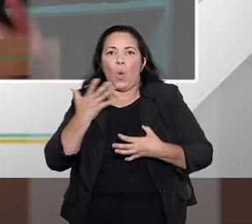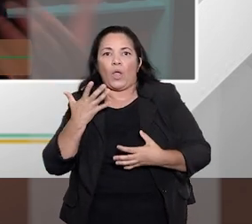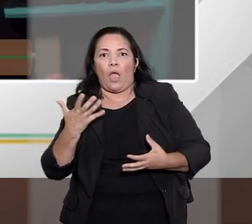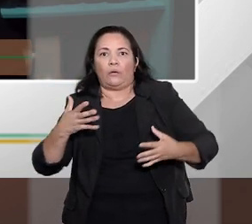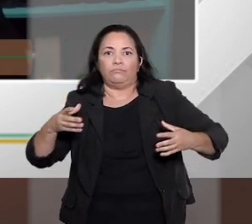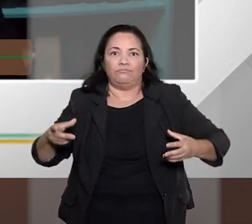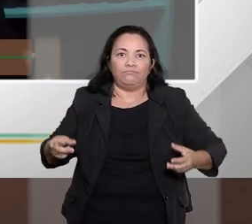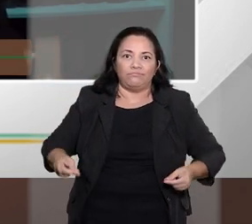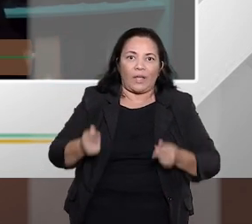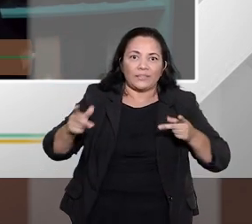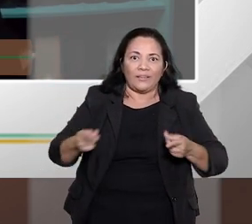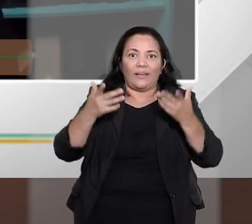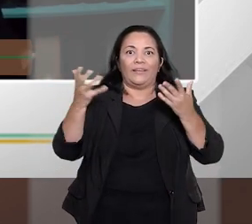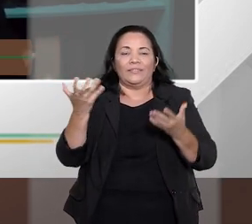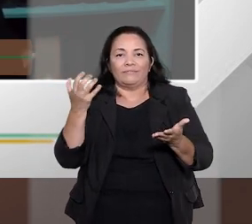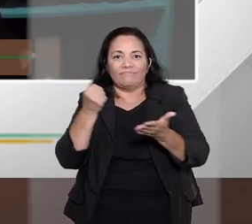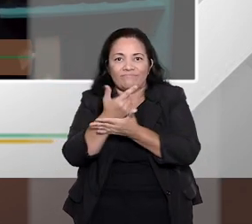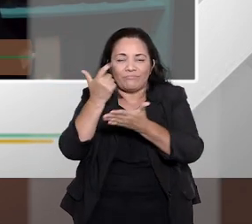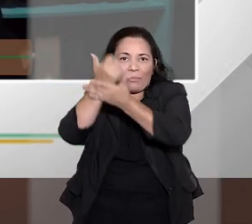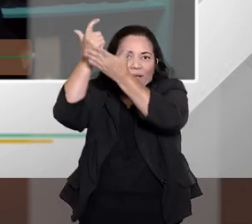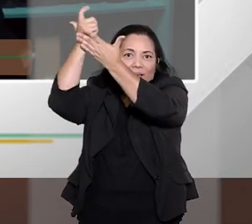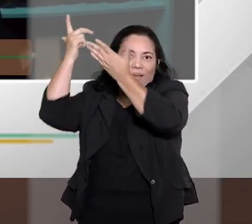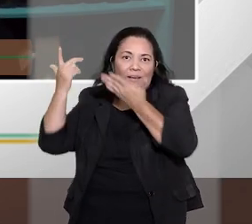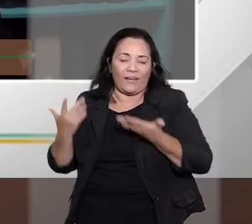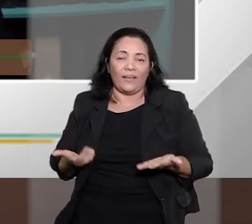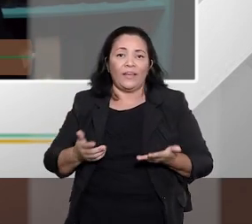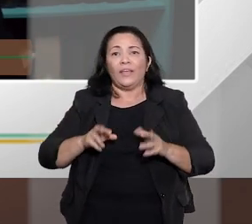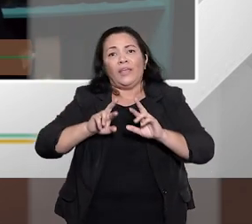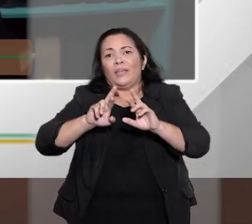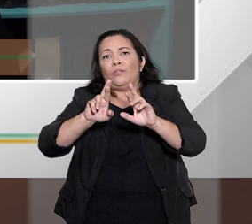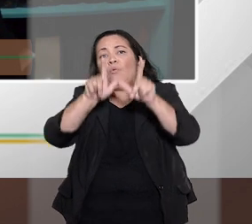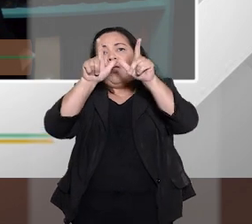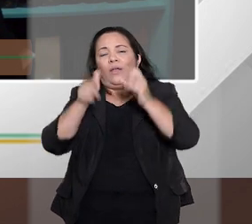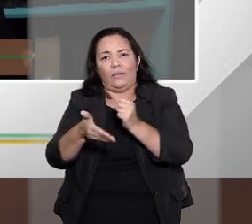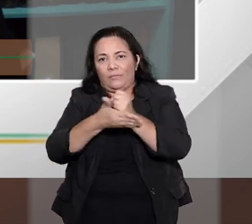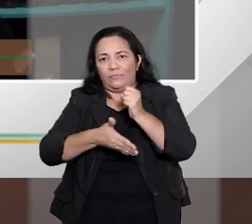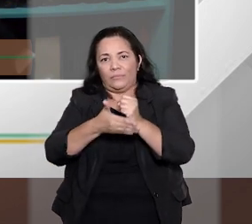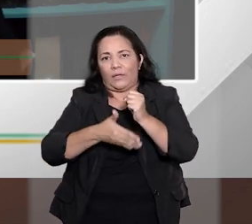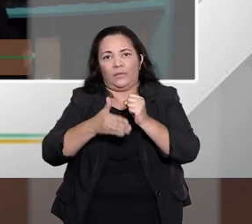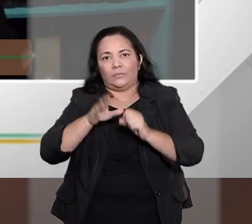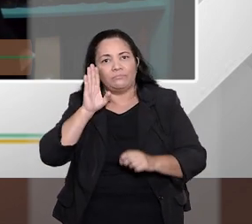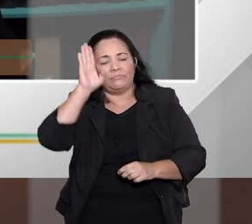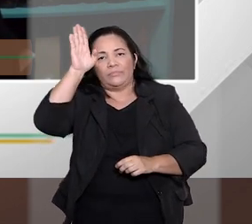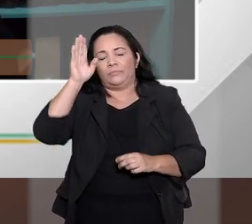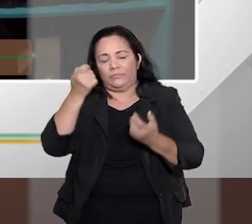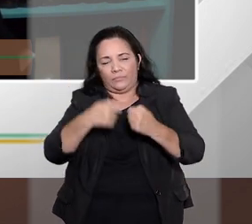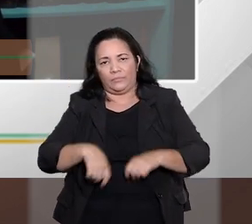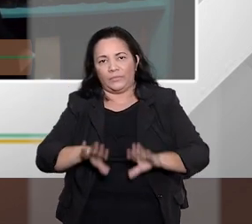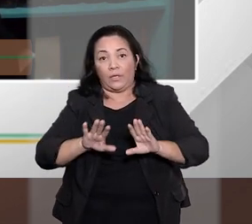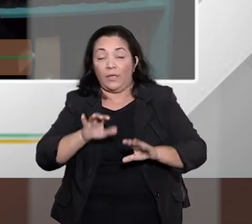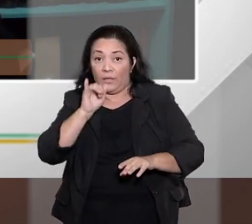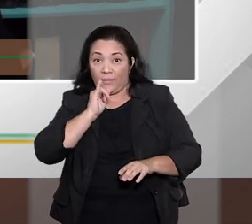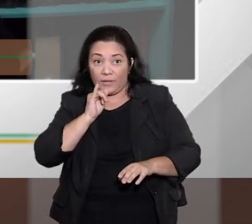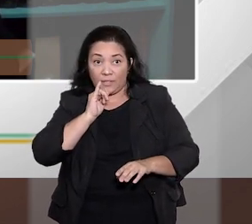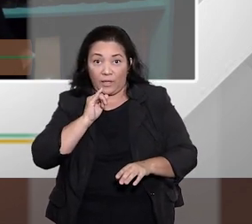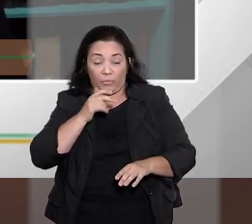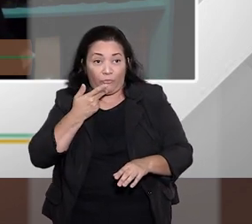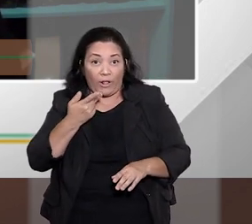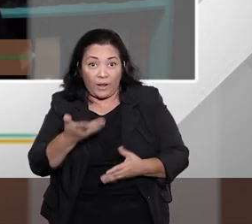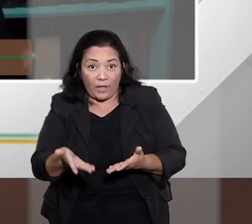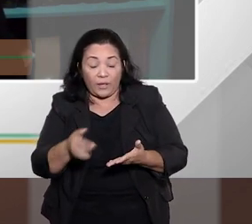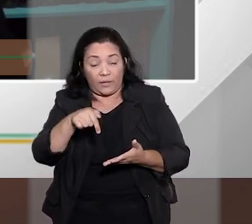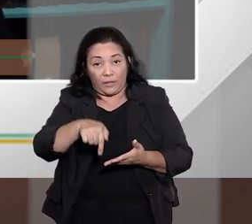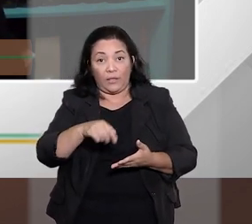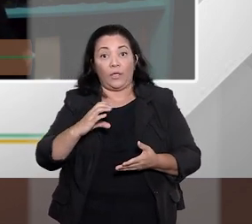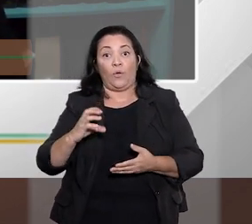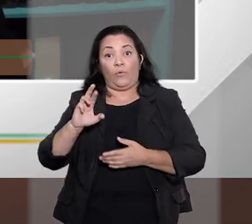no consumo, às vezes, de bens que não são tão essenciais. Não estou, novamente, aqui demonizando o crédito, muito pelo